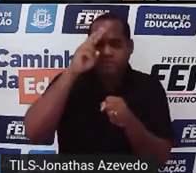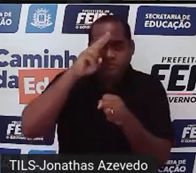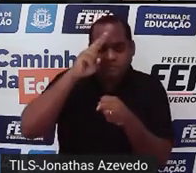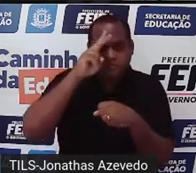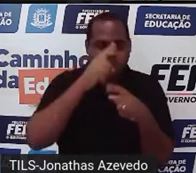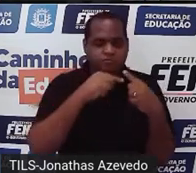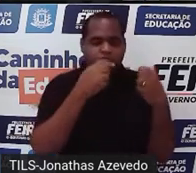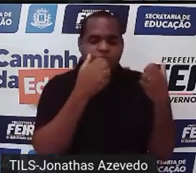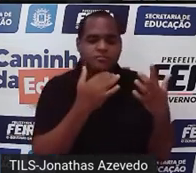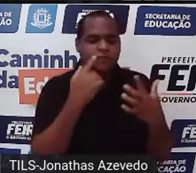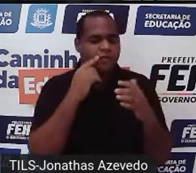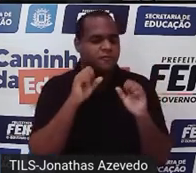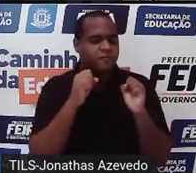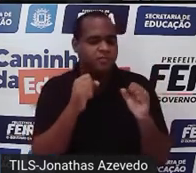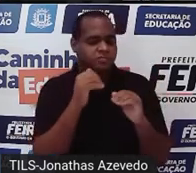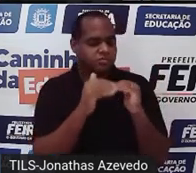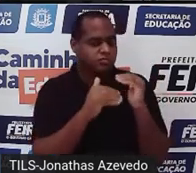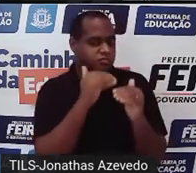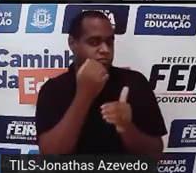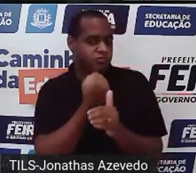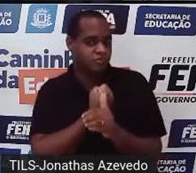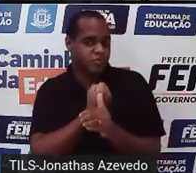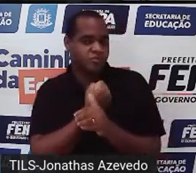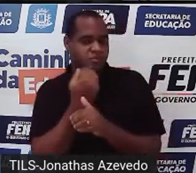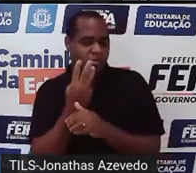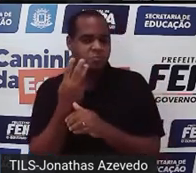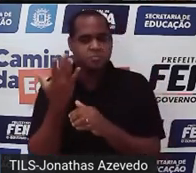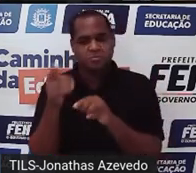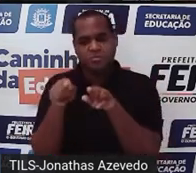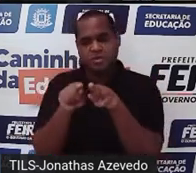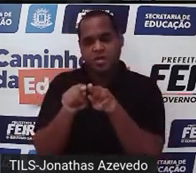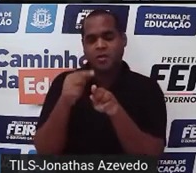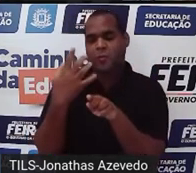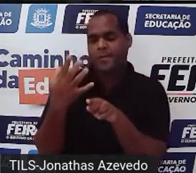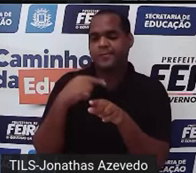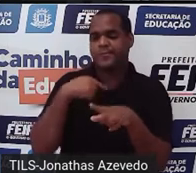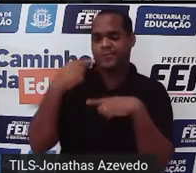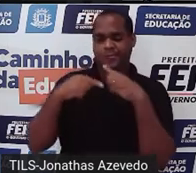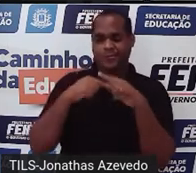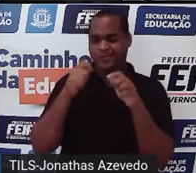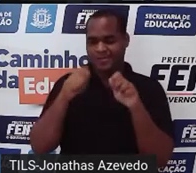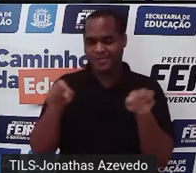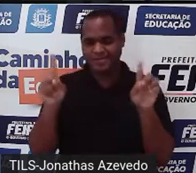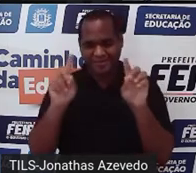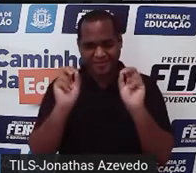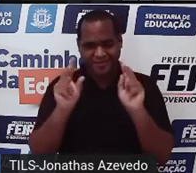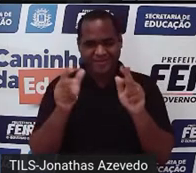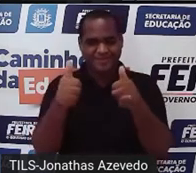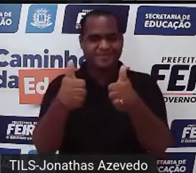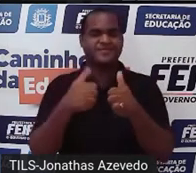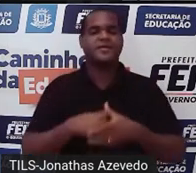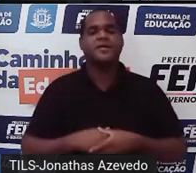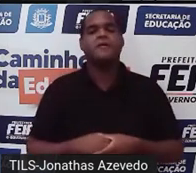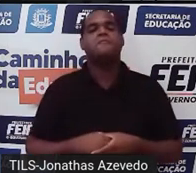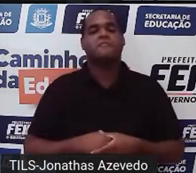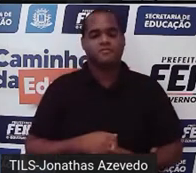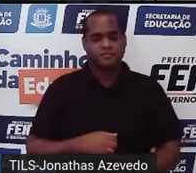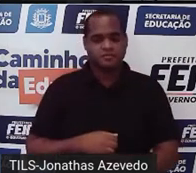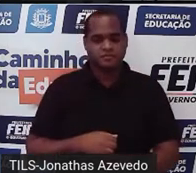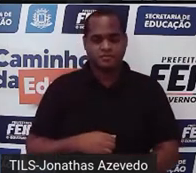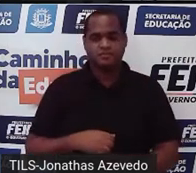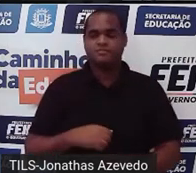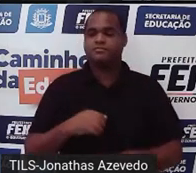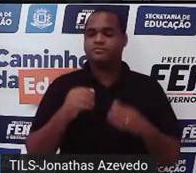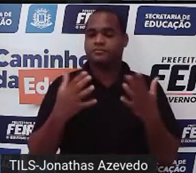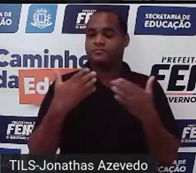e aí você vai avançar ali pro número 3 e pro número 4, não tenha dúvida disso, tá bom? O que é que a gente vai fazer